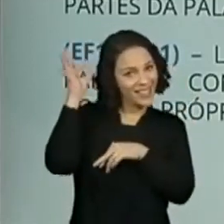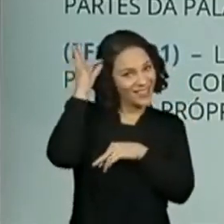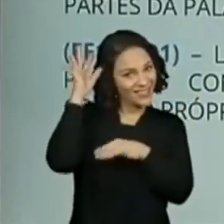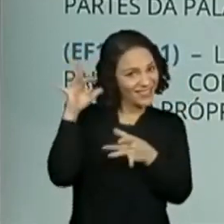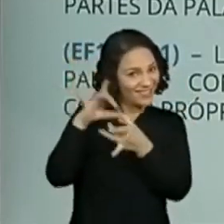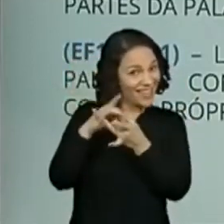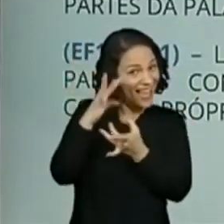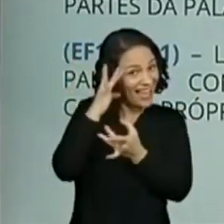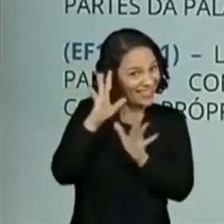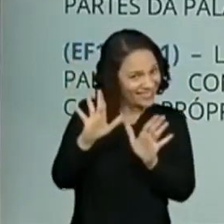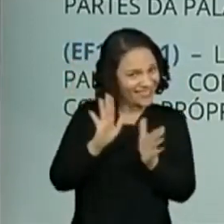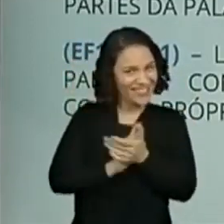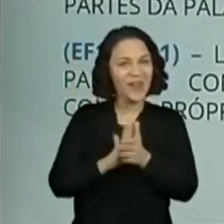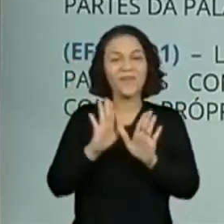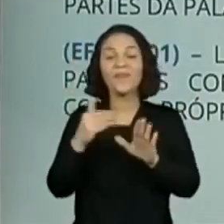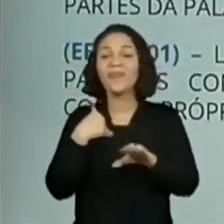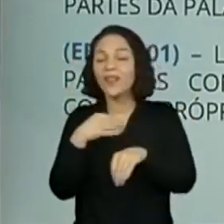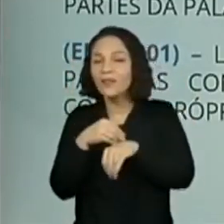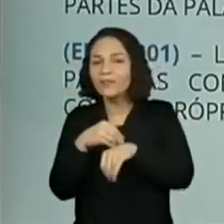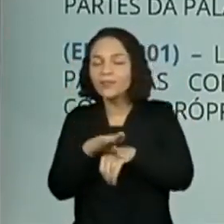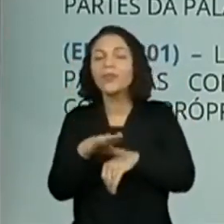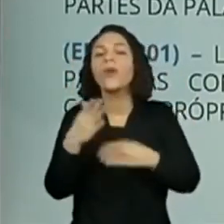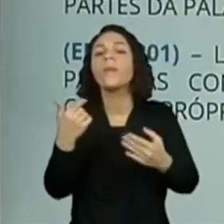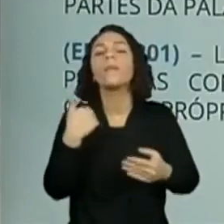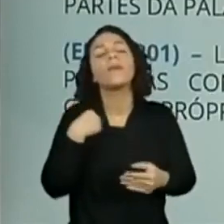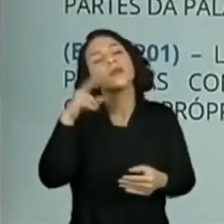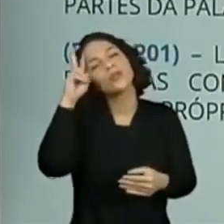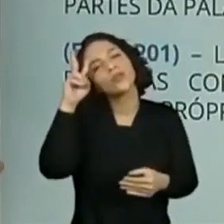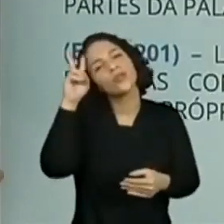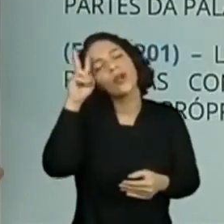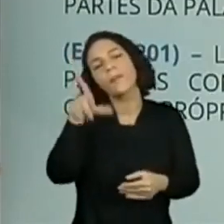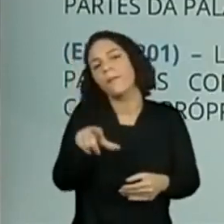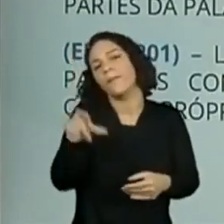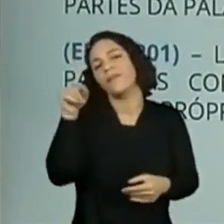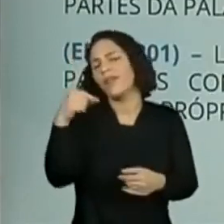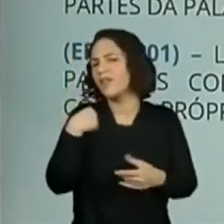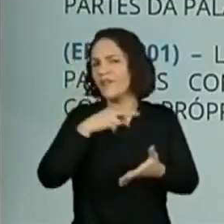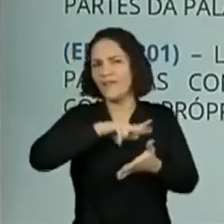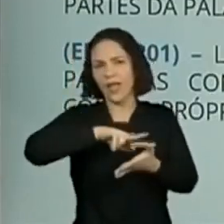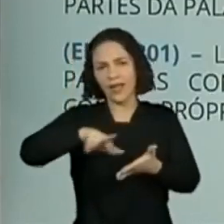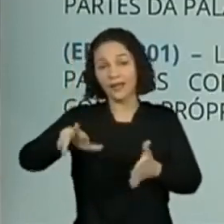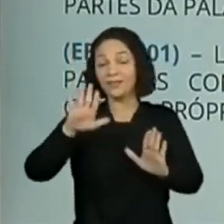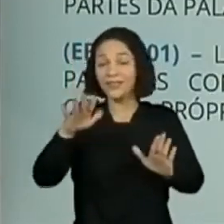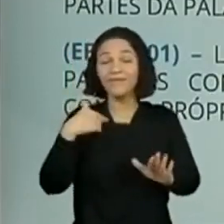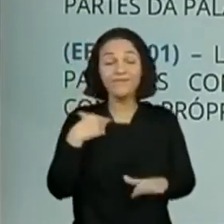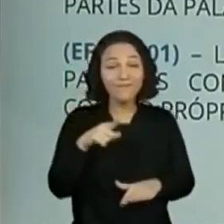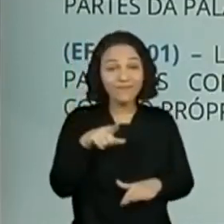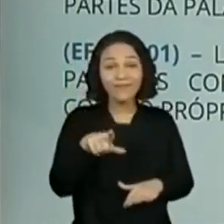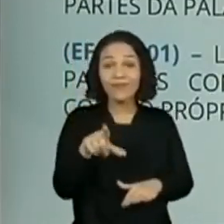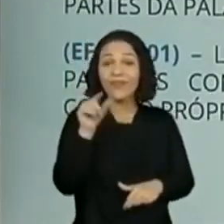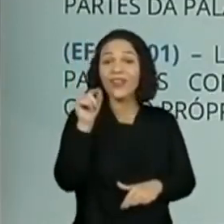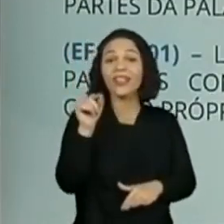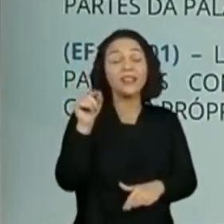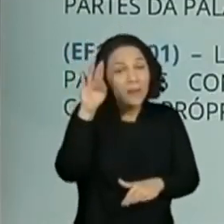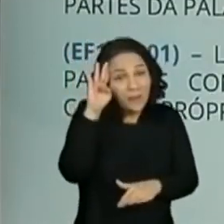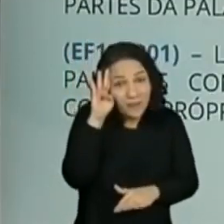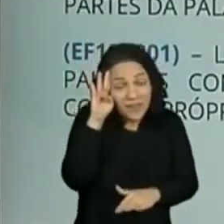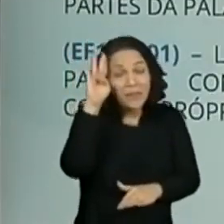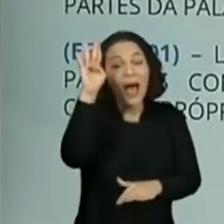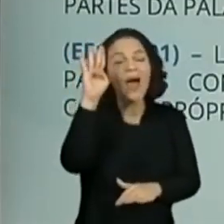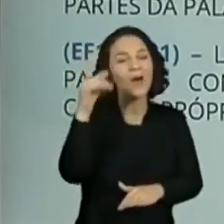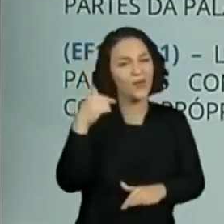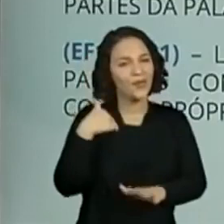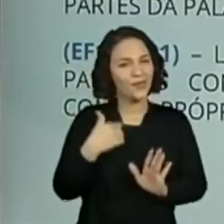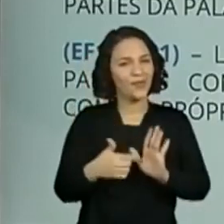pouco, vai contar para vocês qual é a história preferida. Mas eu tenho várias preferidas. Mas a minha preferida, preferida, vai aparecer daqui a